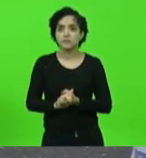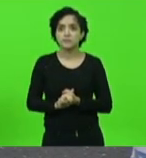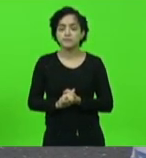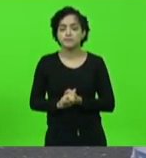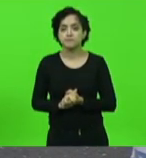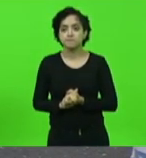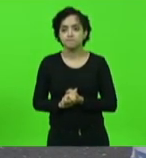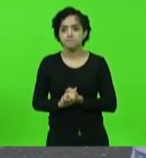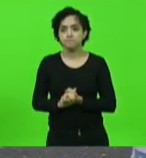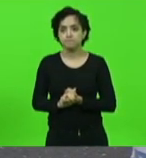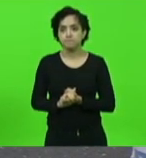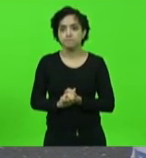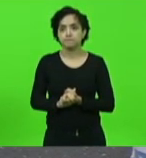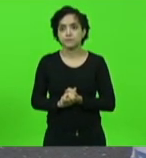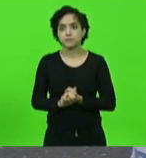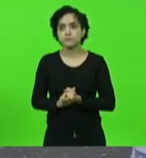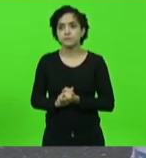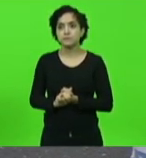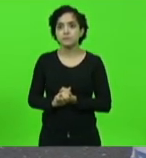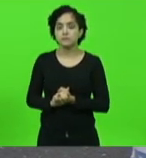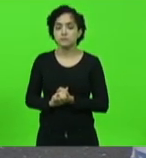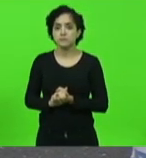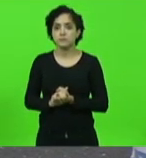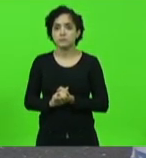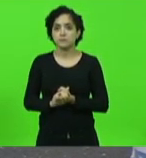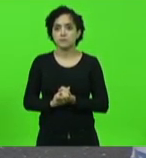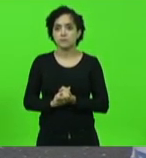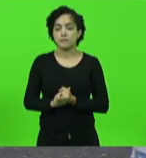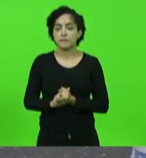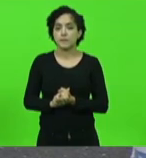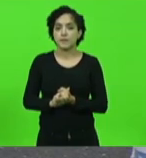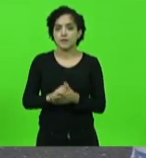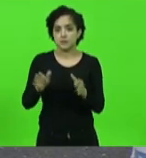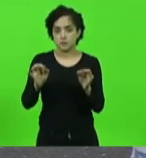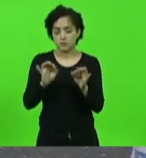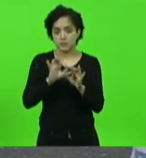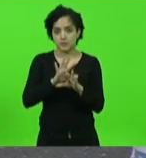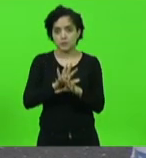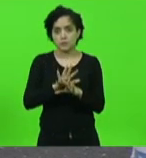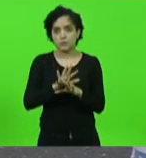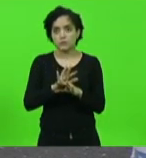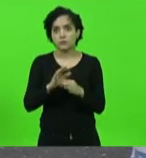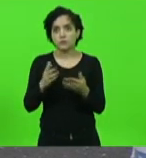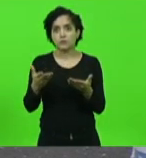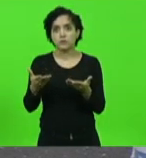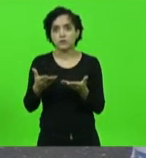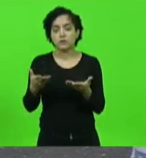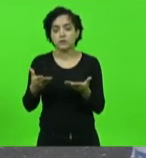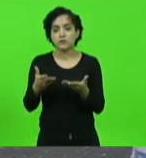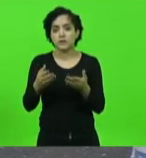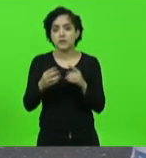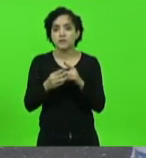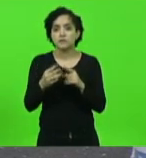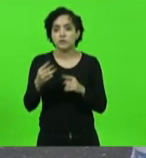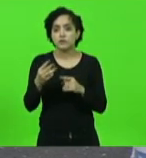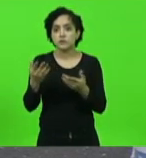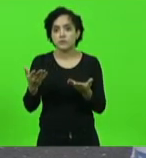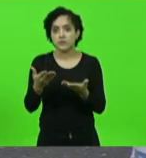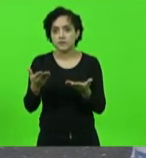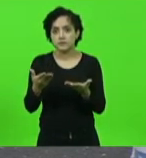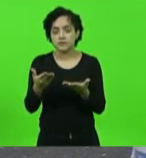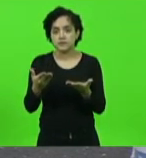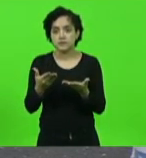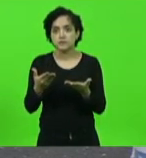pois não deputado para concluir 30 segundos para concluir foram esses 15 minutos foram